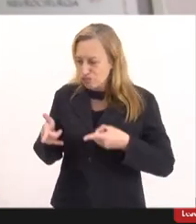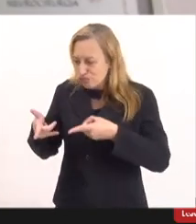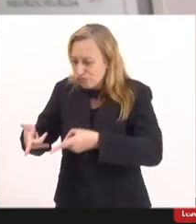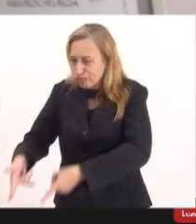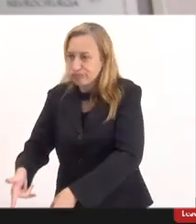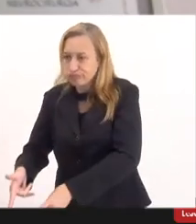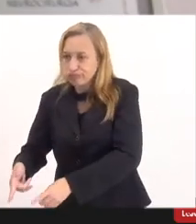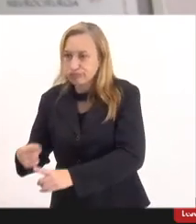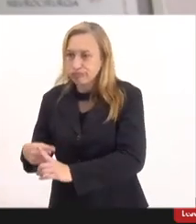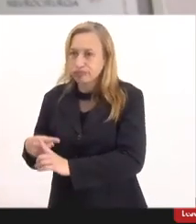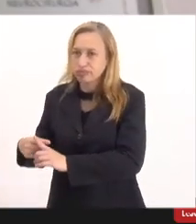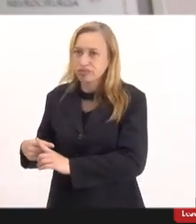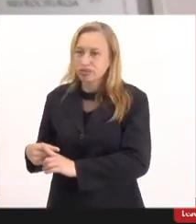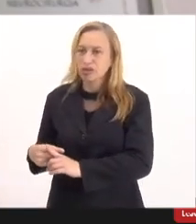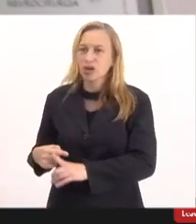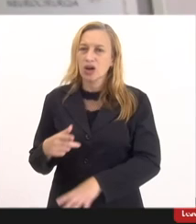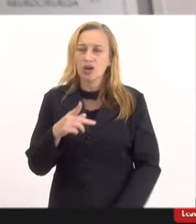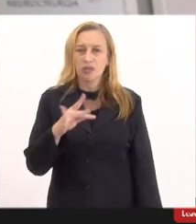eu quero me matar